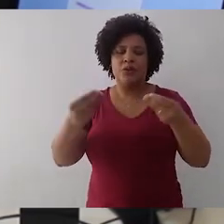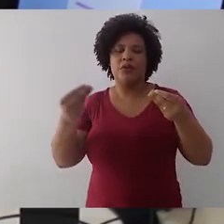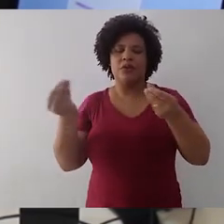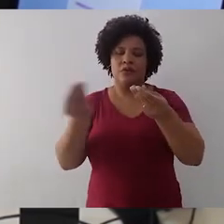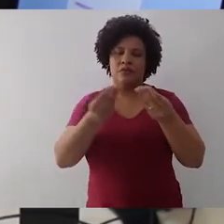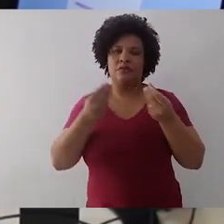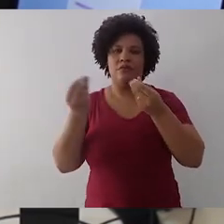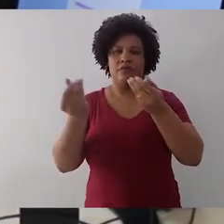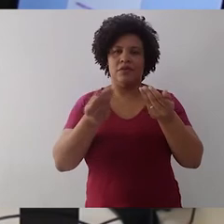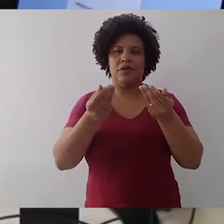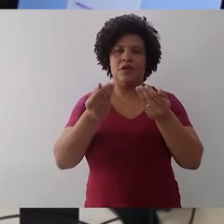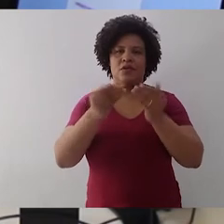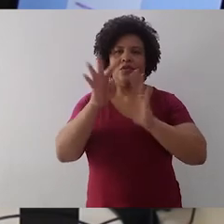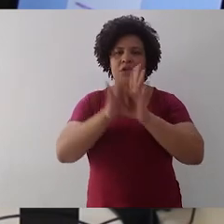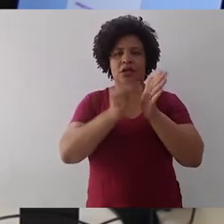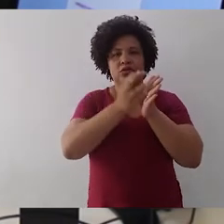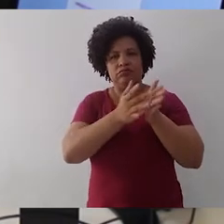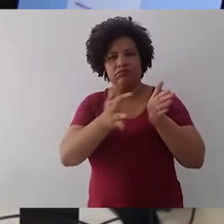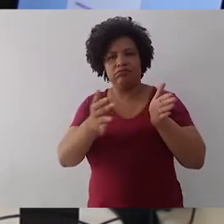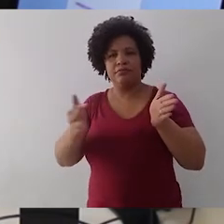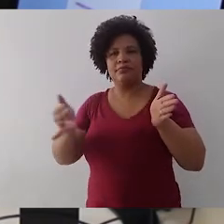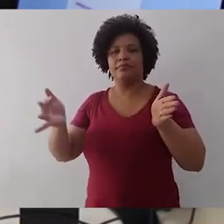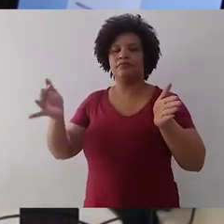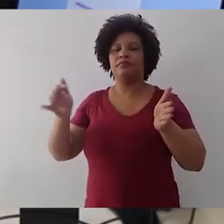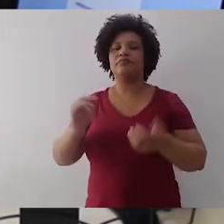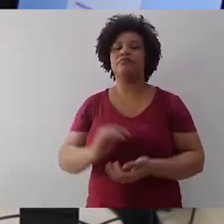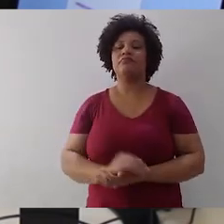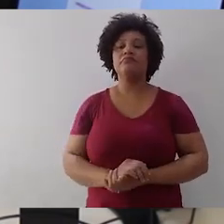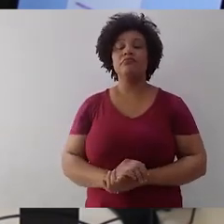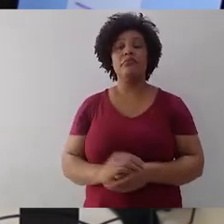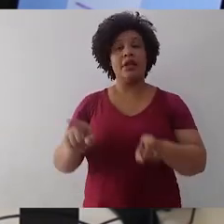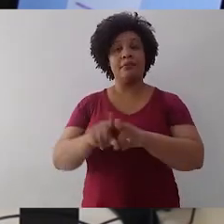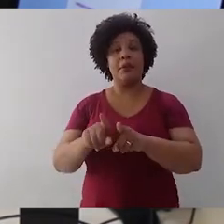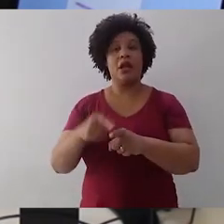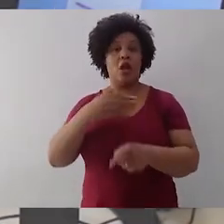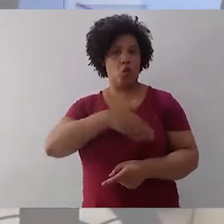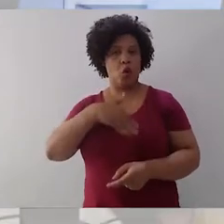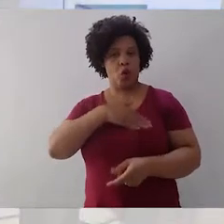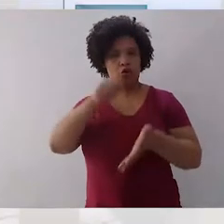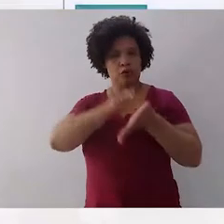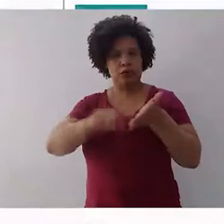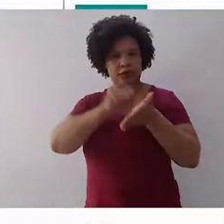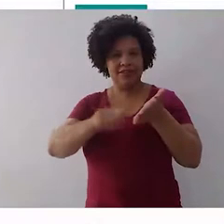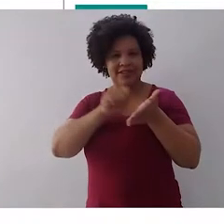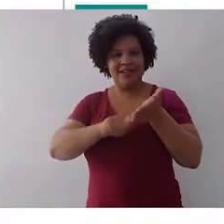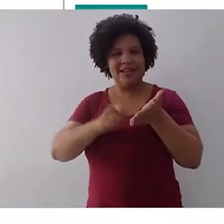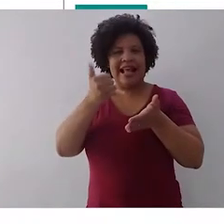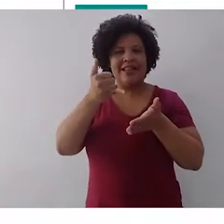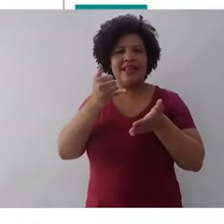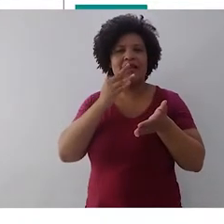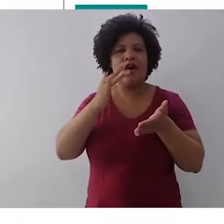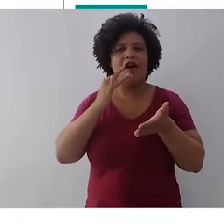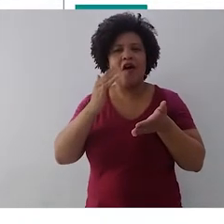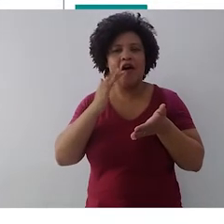outra característica que é importante de anotar e eu gosto de fazer isso marcando no texto com coloridos usando